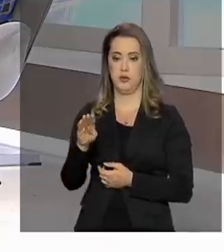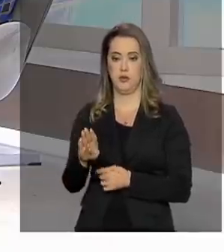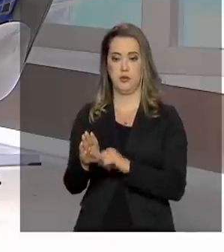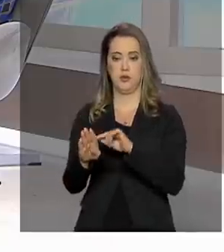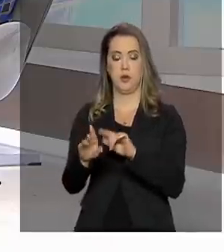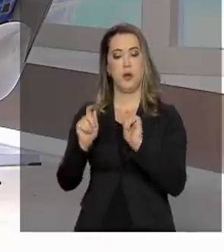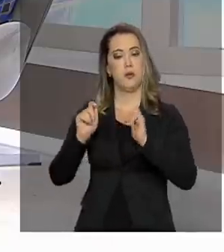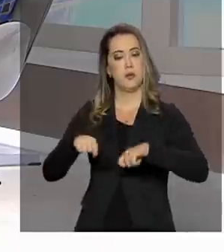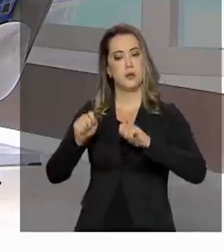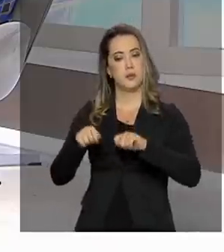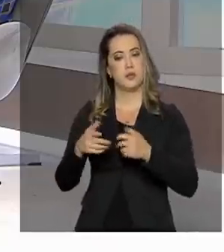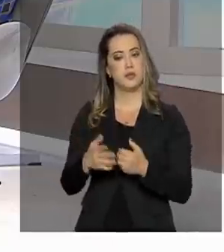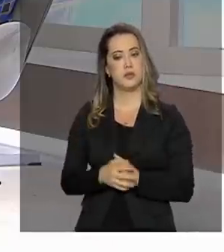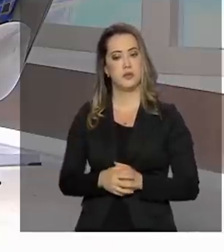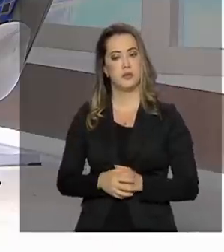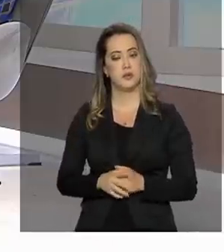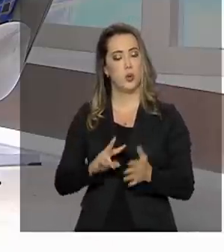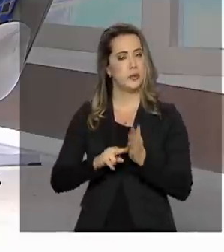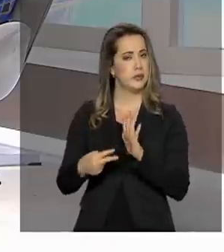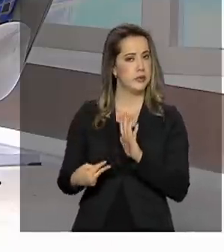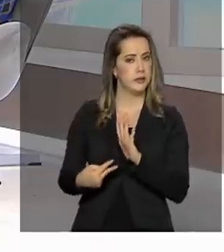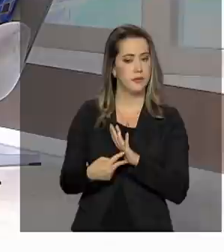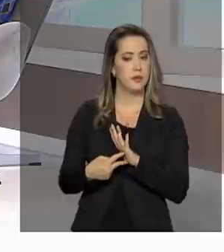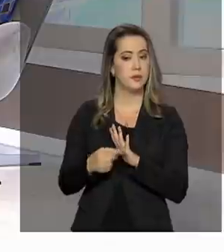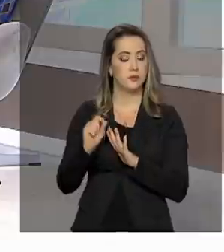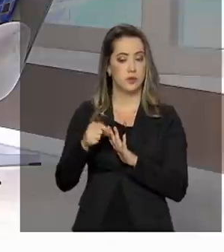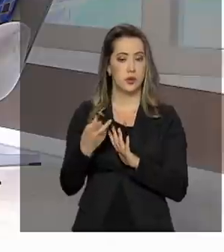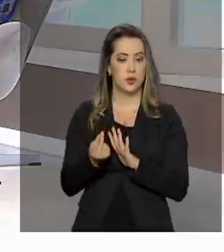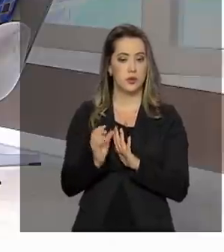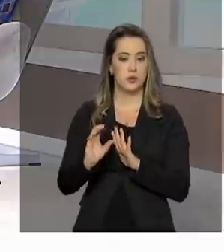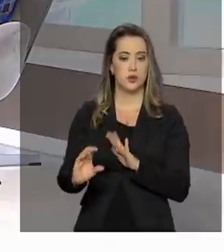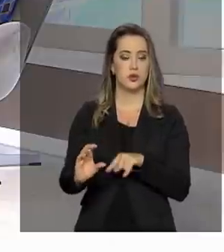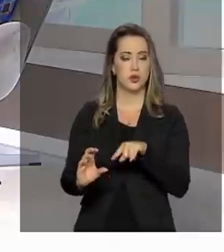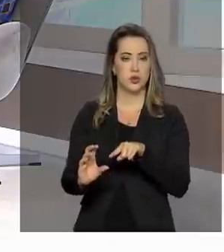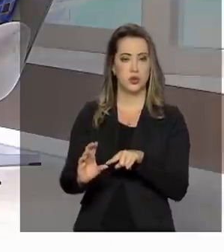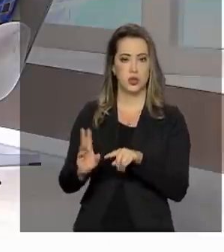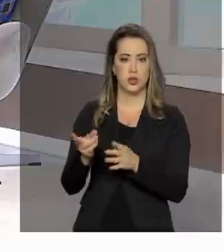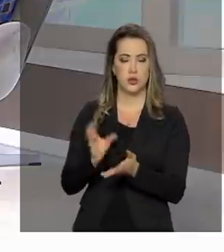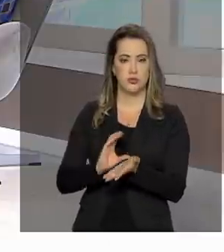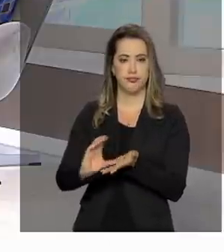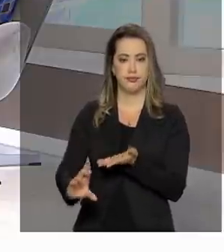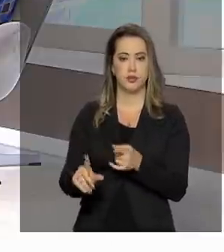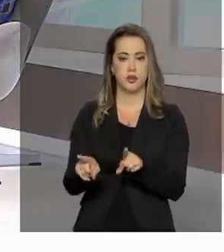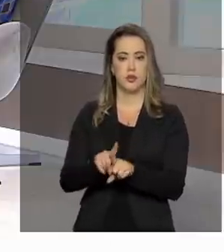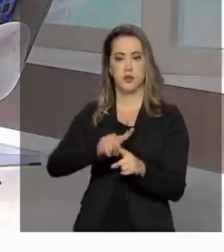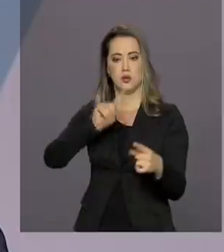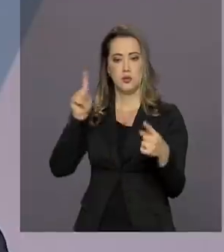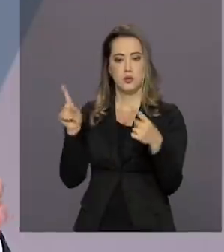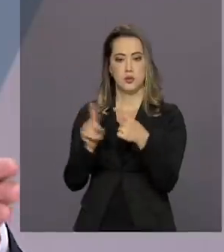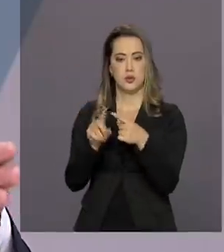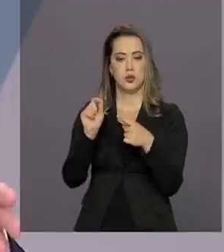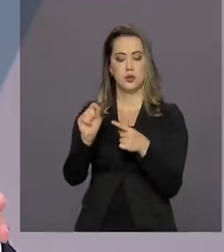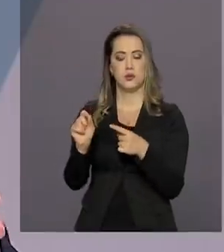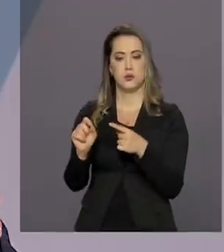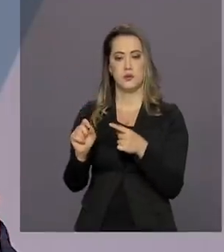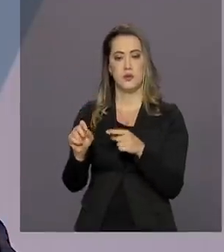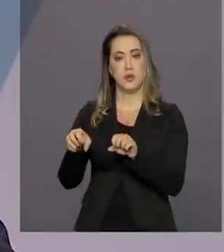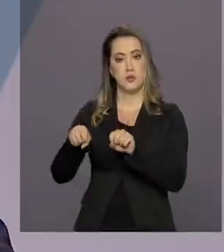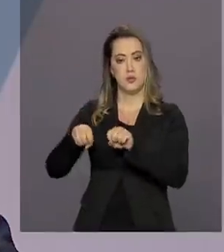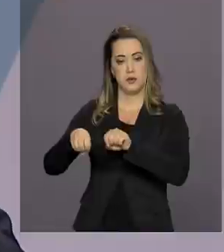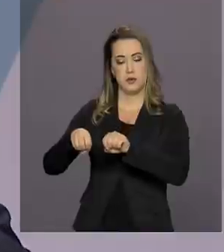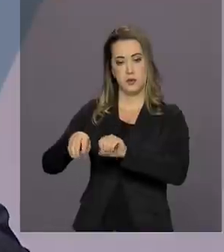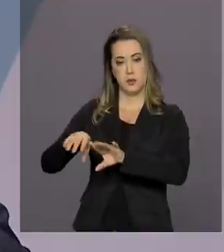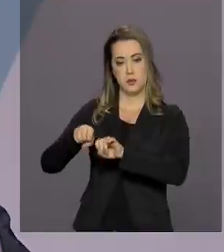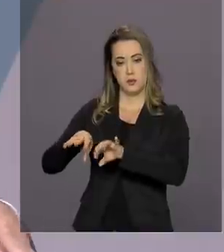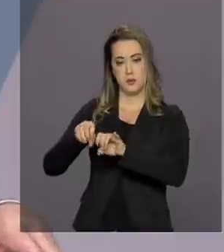vai permitir. Ou seja, esse investimento na educação infantil parte do pressuposto que a educação